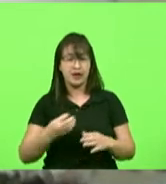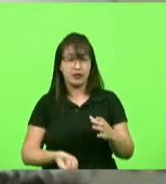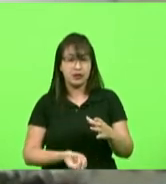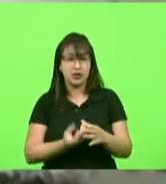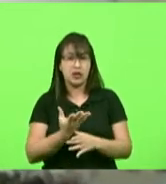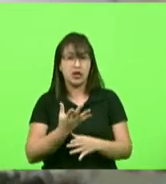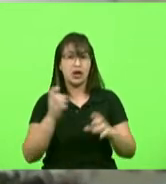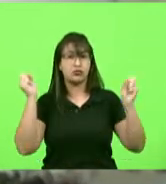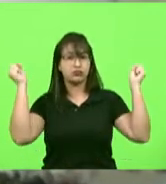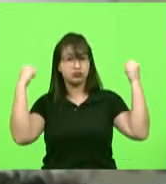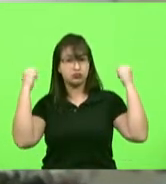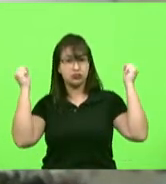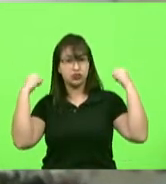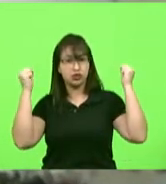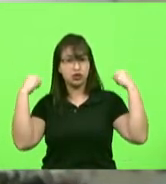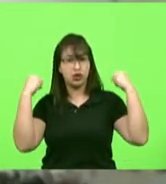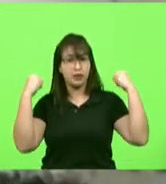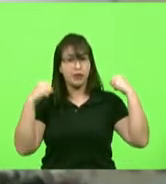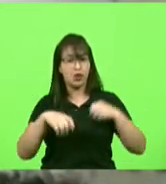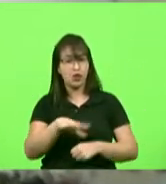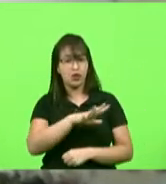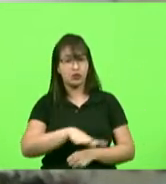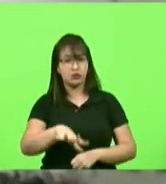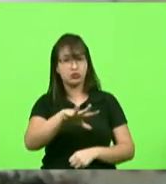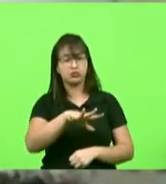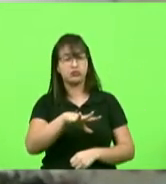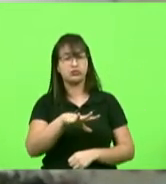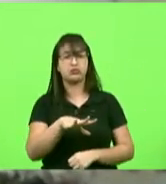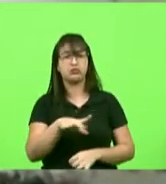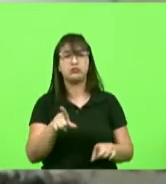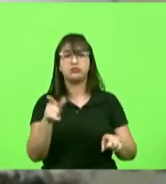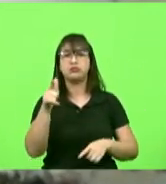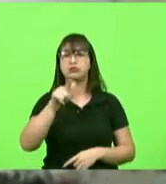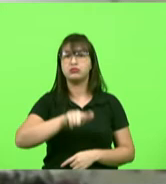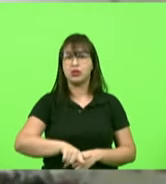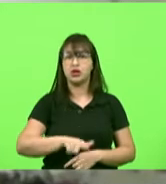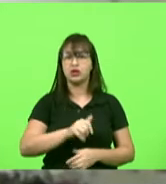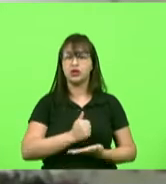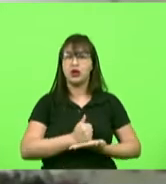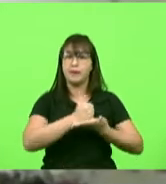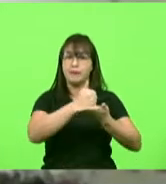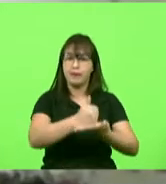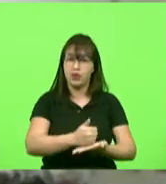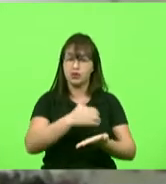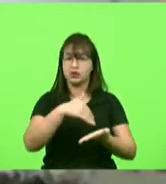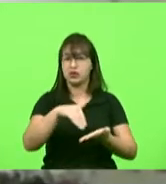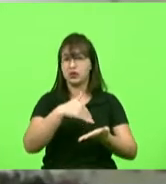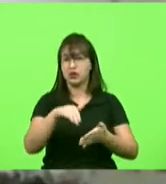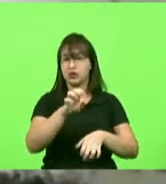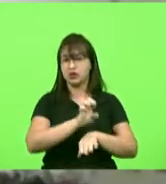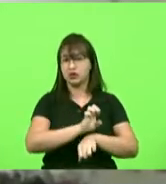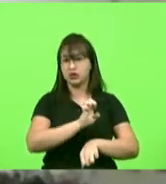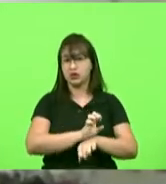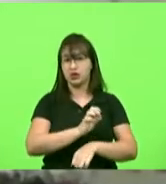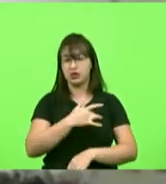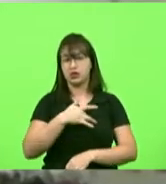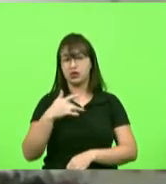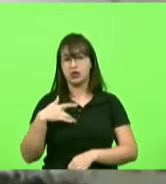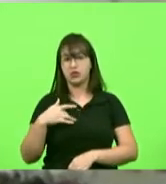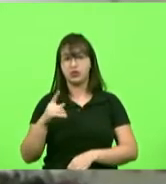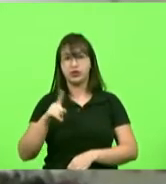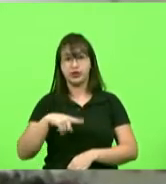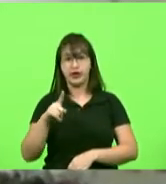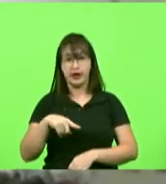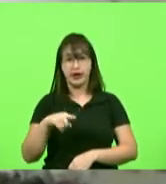Chapecó de âmbito regional e também com apoio da Secretaria de Estado da Saúde que é o